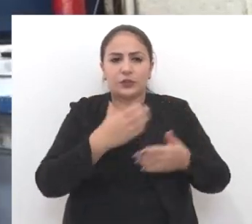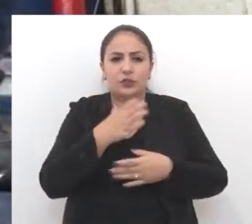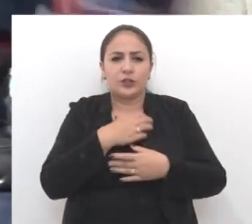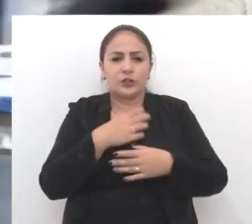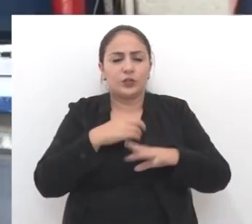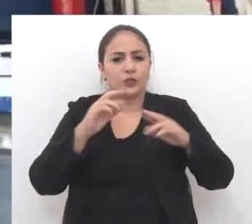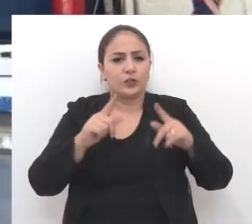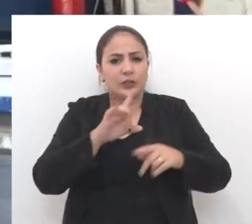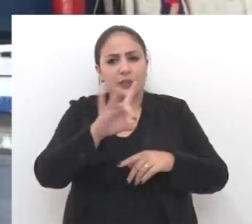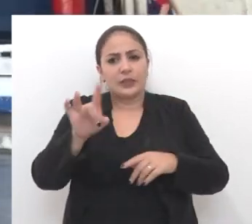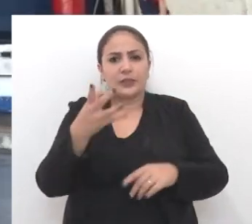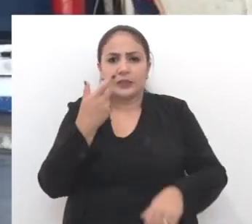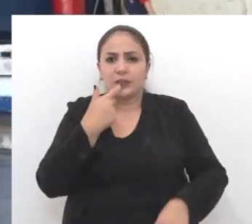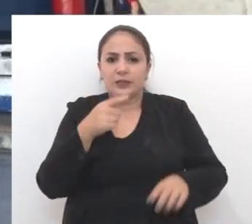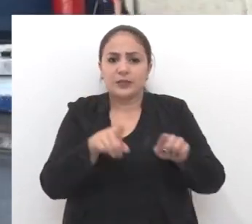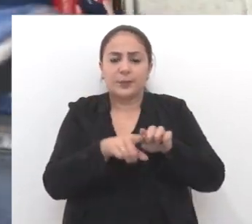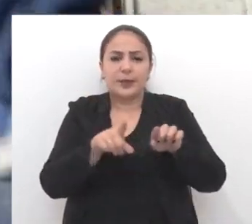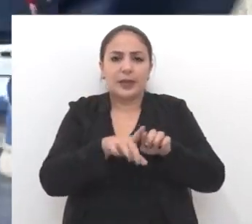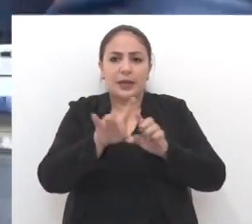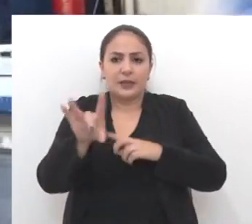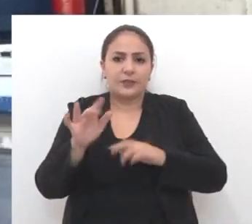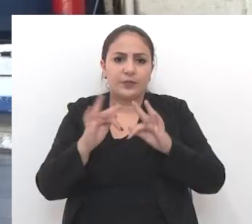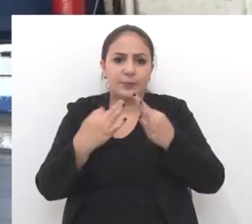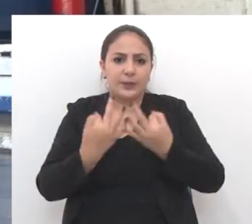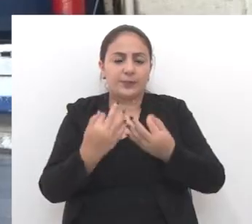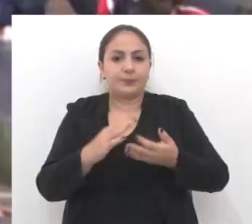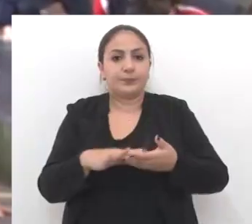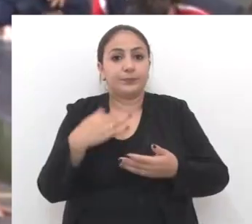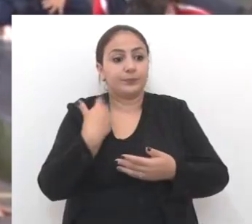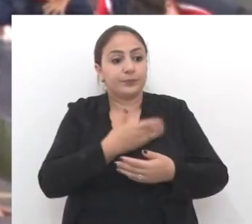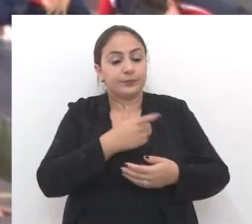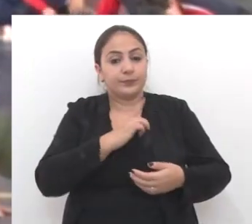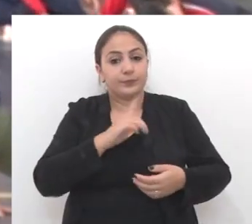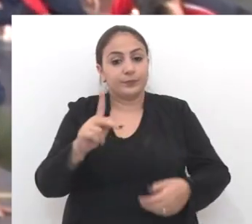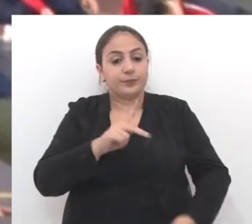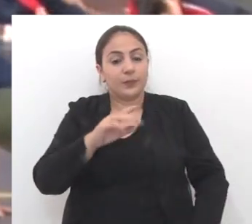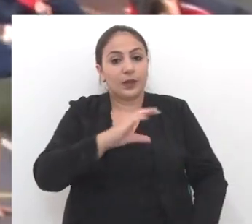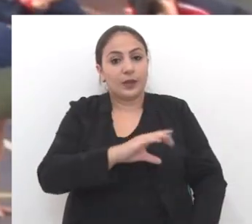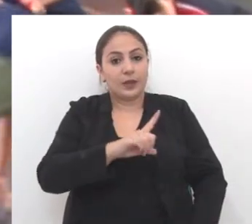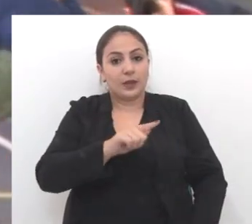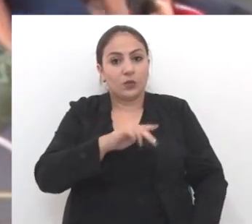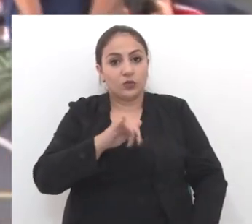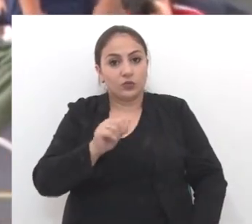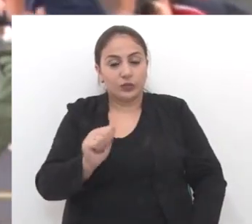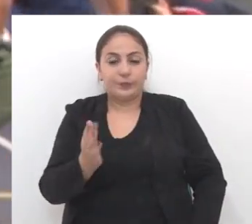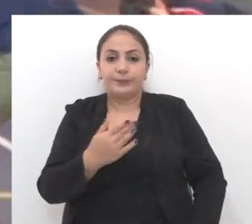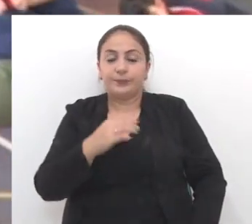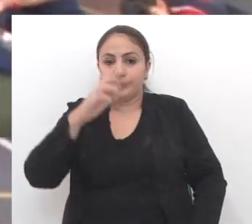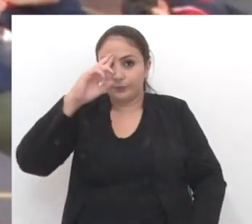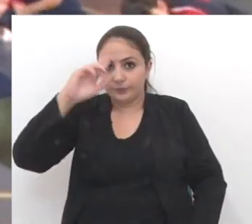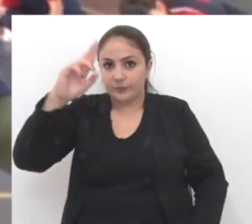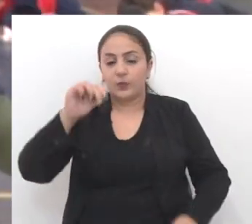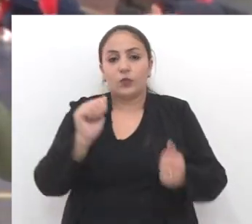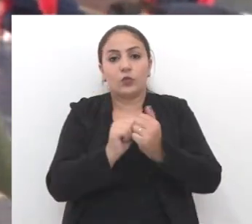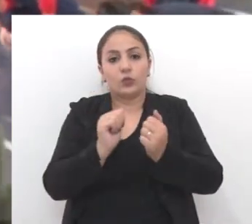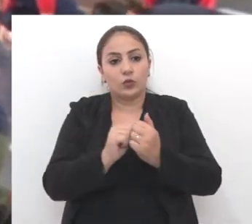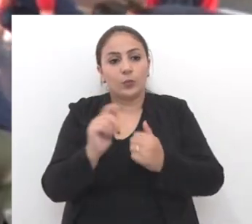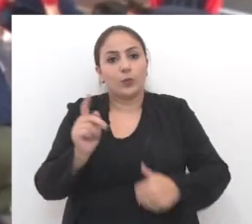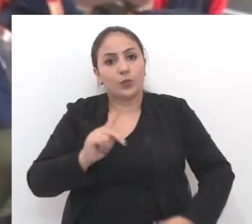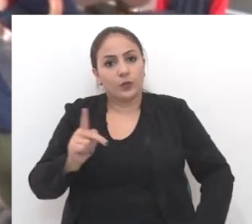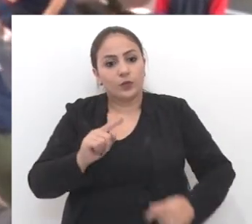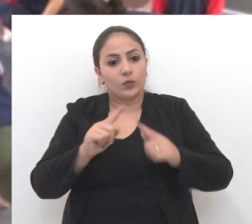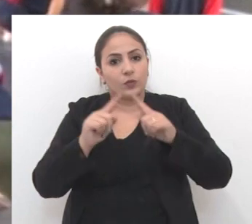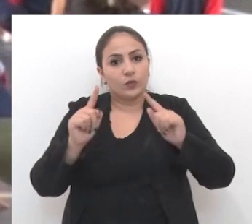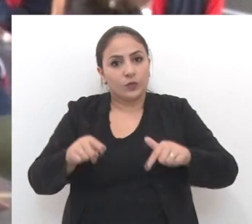forma diferenciada cada criança e cada família. Temos a professora Cláudia, que é a diretora, junto com seus